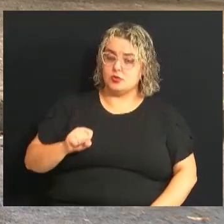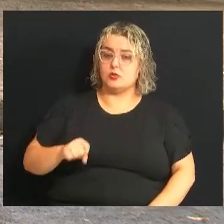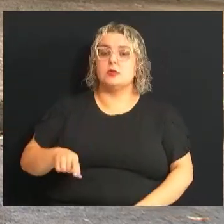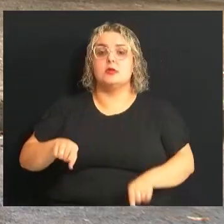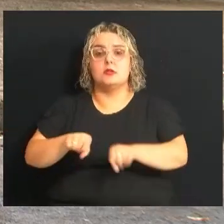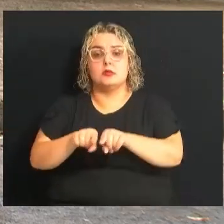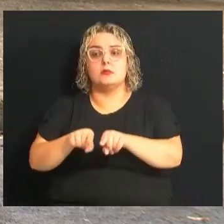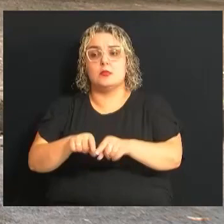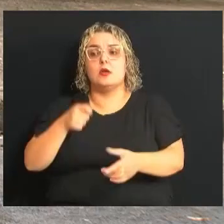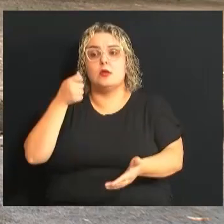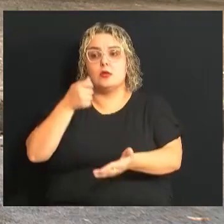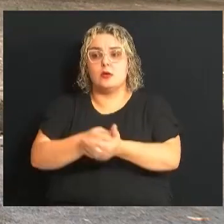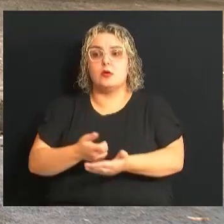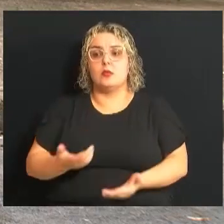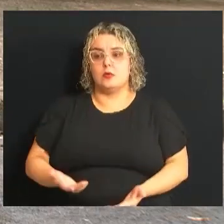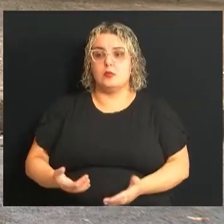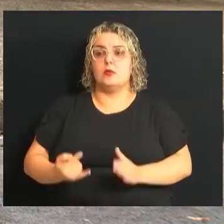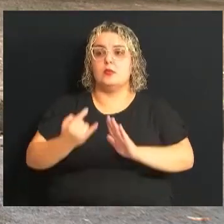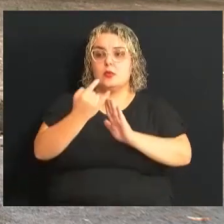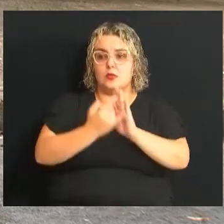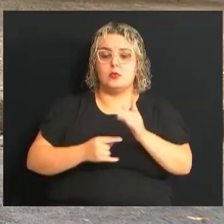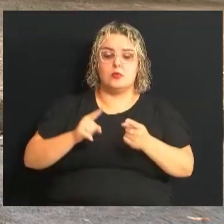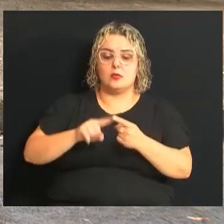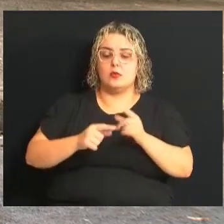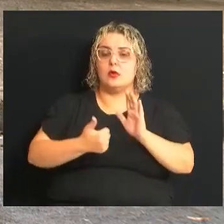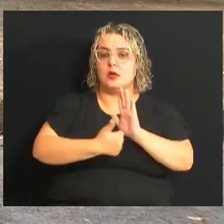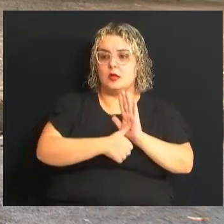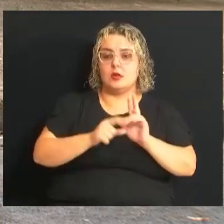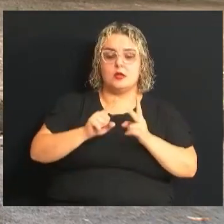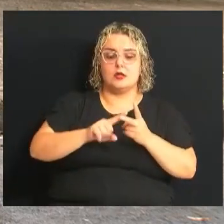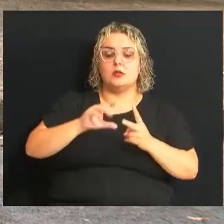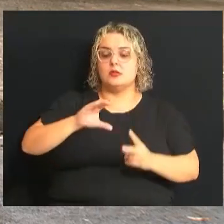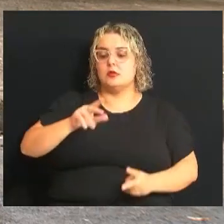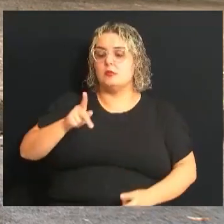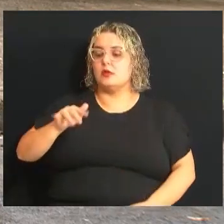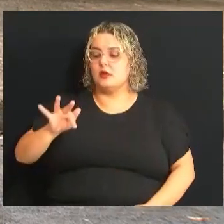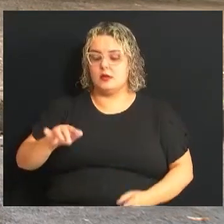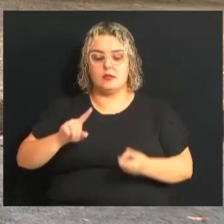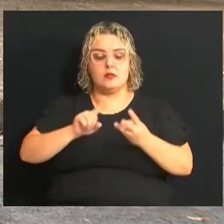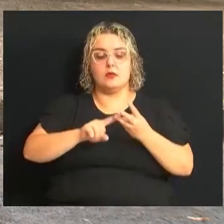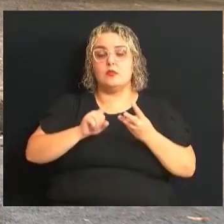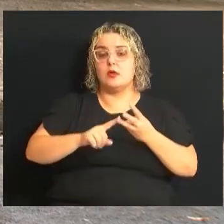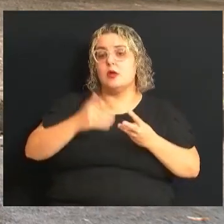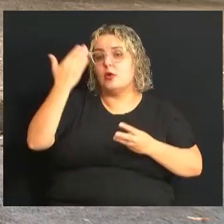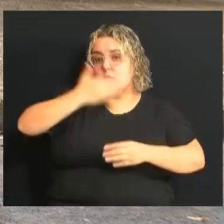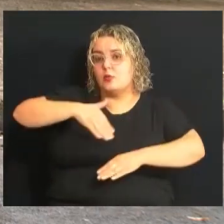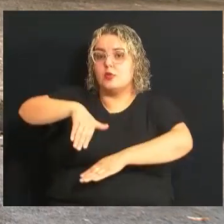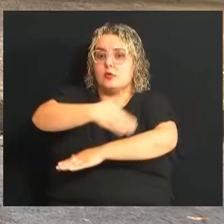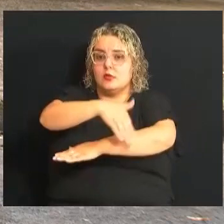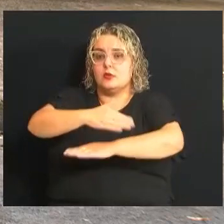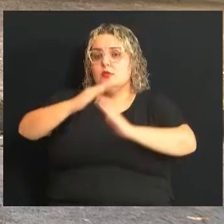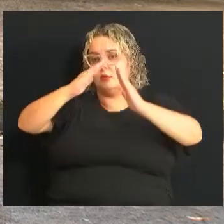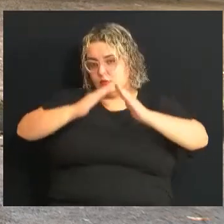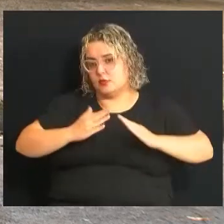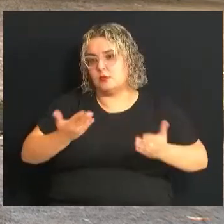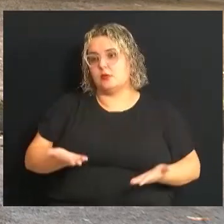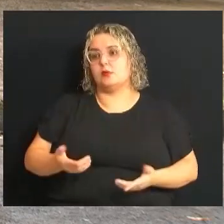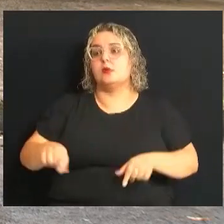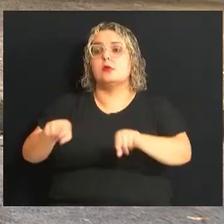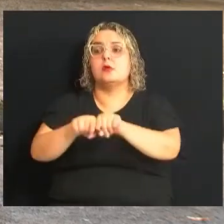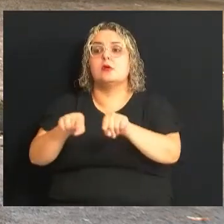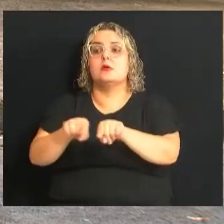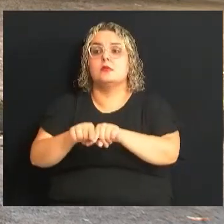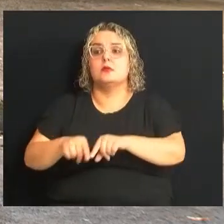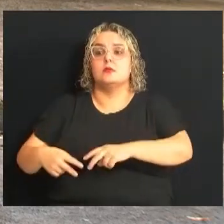anos Além disso, apresentar obrigatoriamente os seguintes documentos RG, CPF e comprovante de endereço